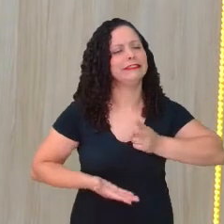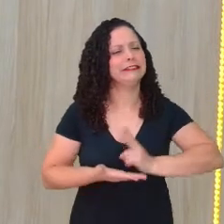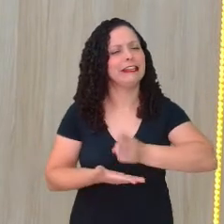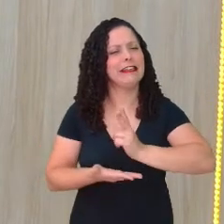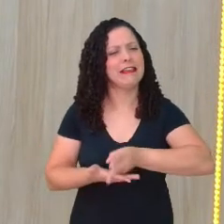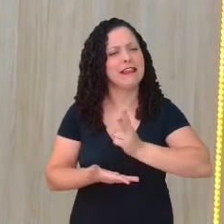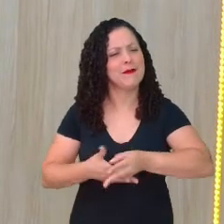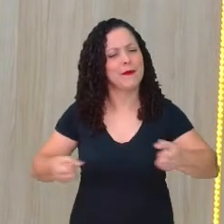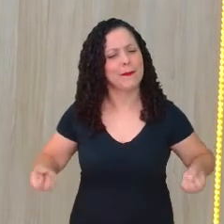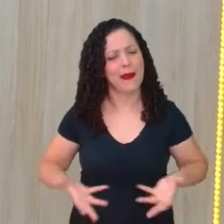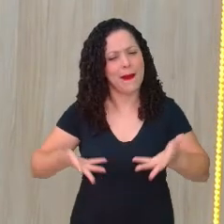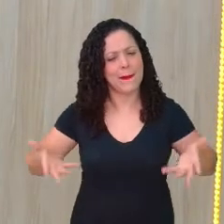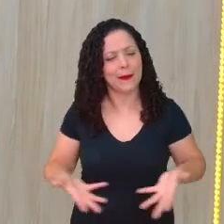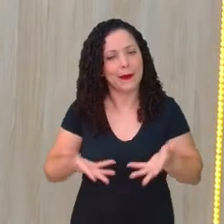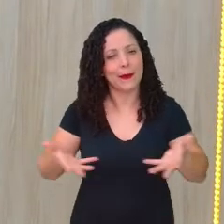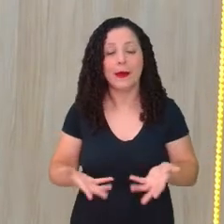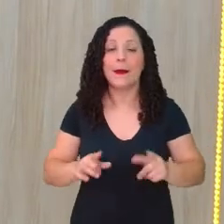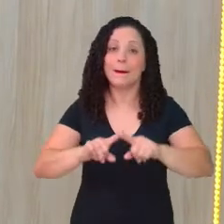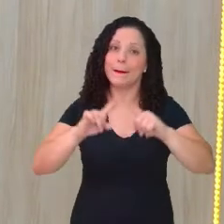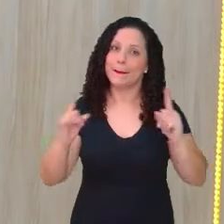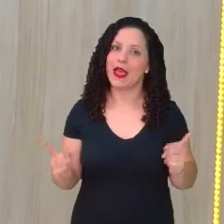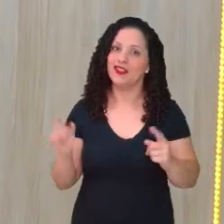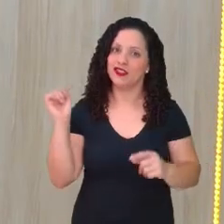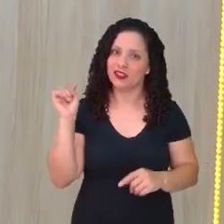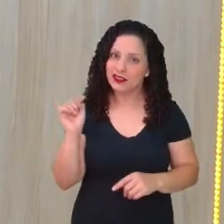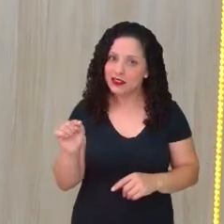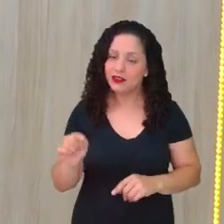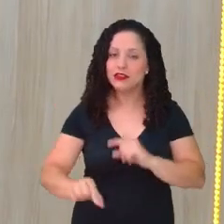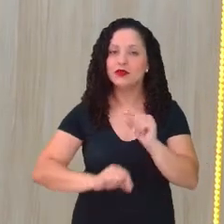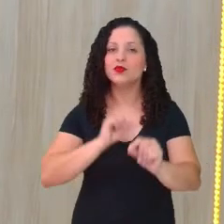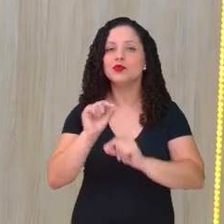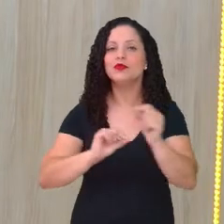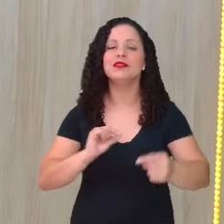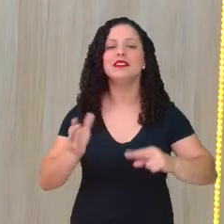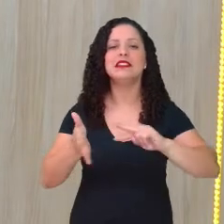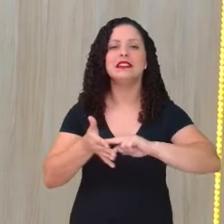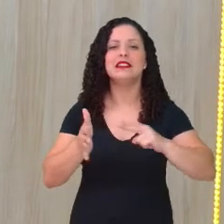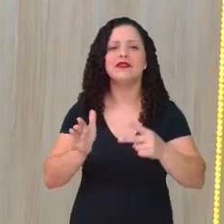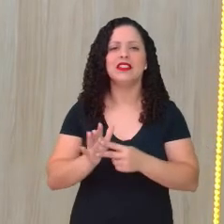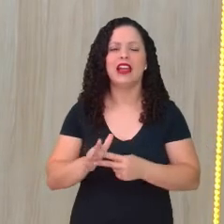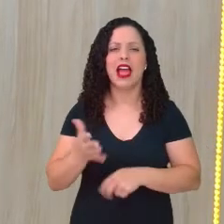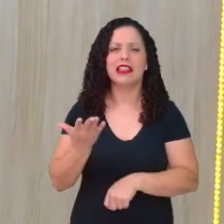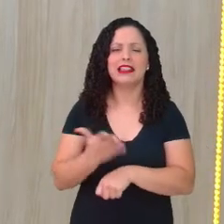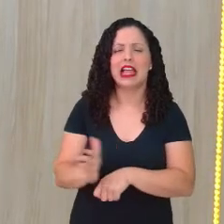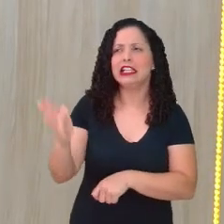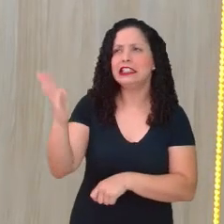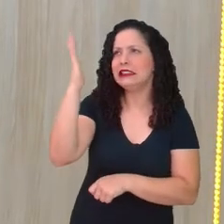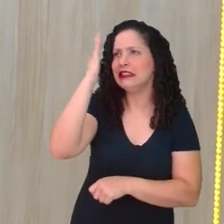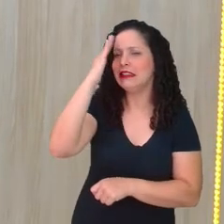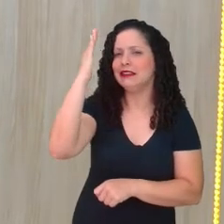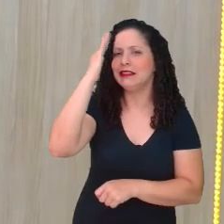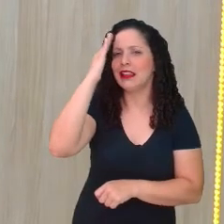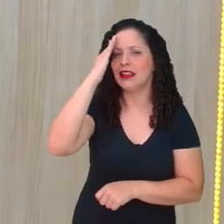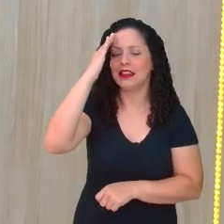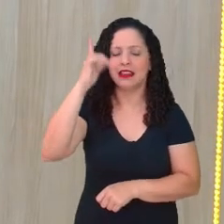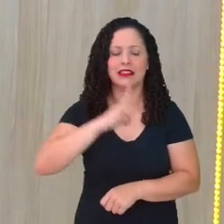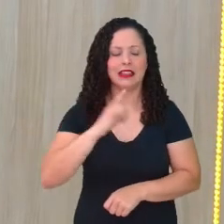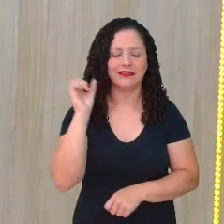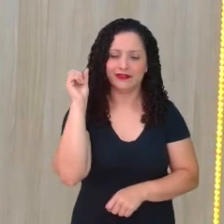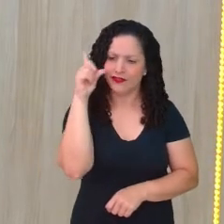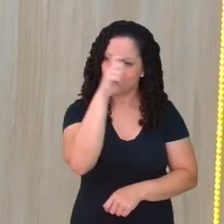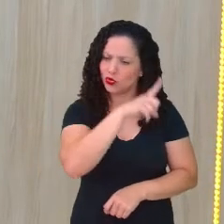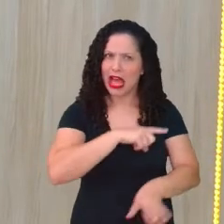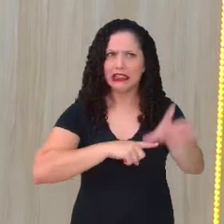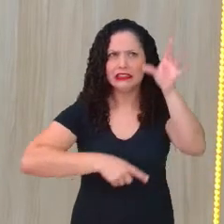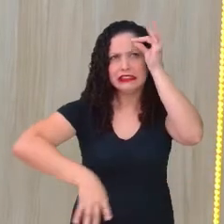mas é o exercício da escuta. Então, temos muita dificuldade em escutar, não é?